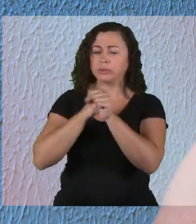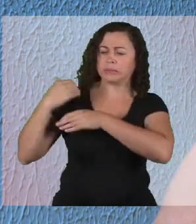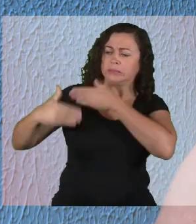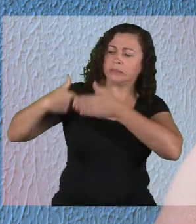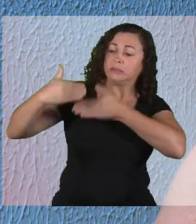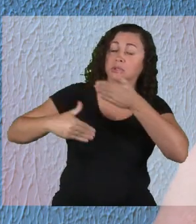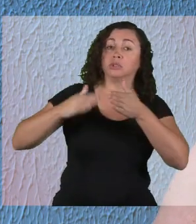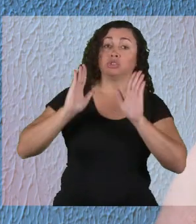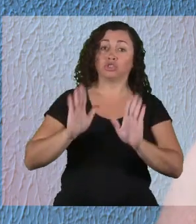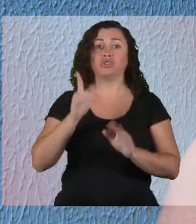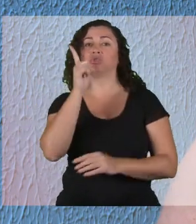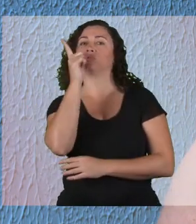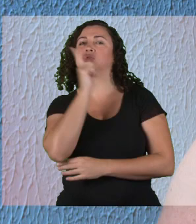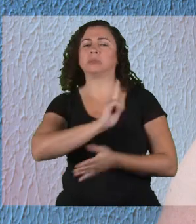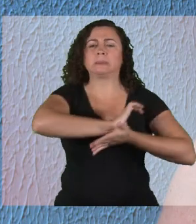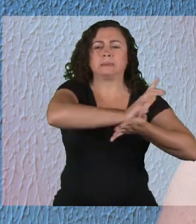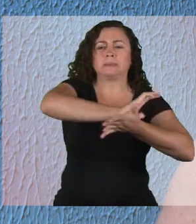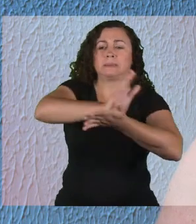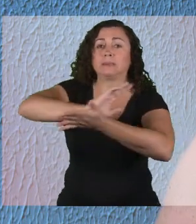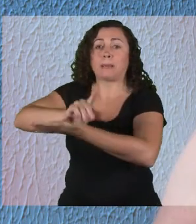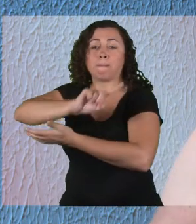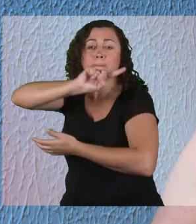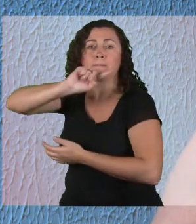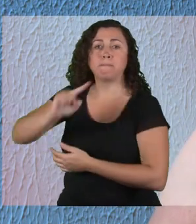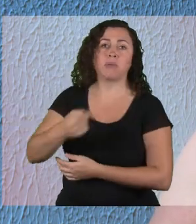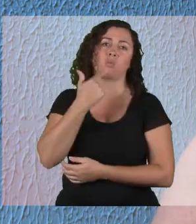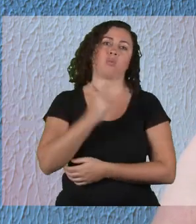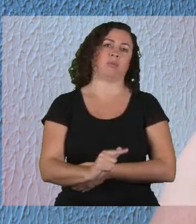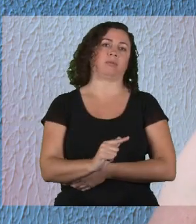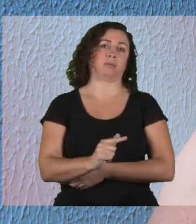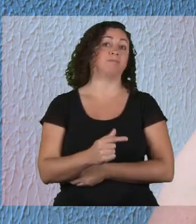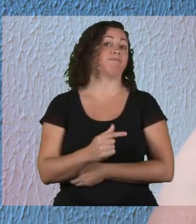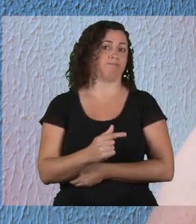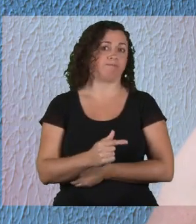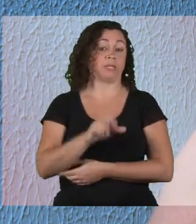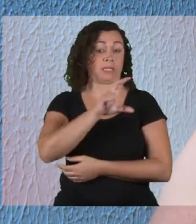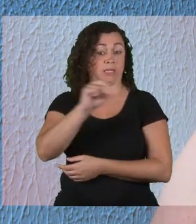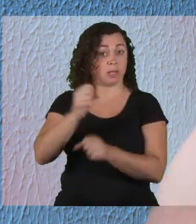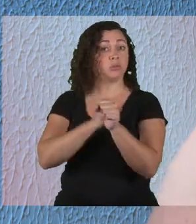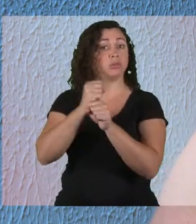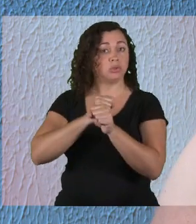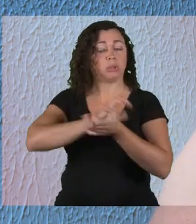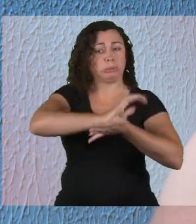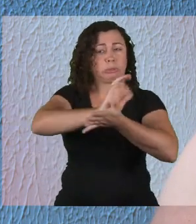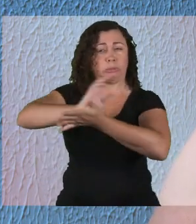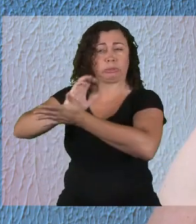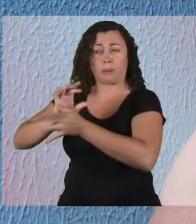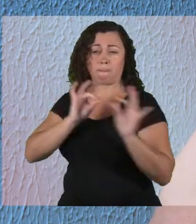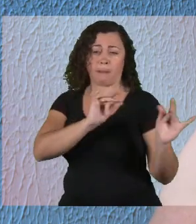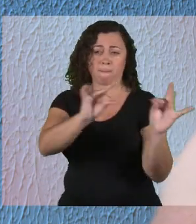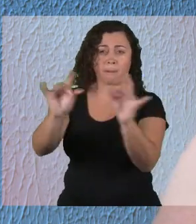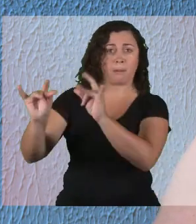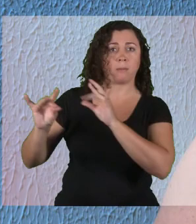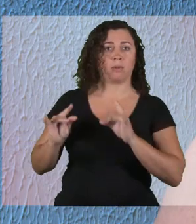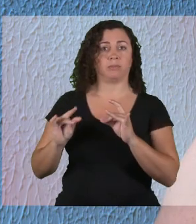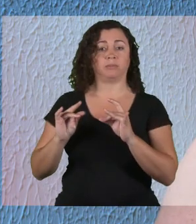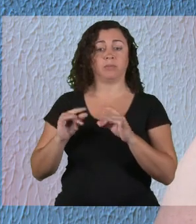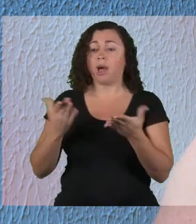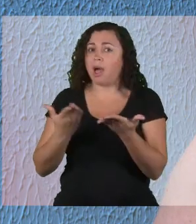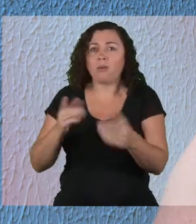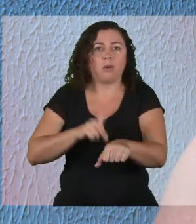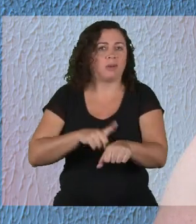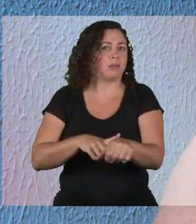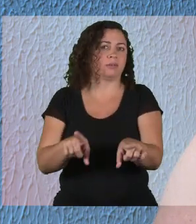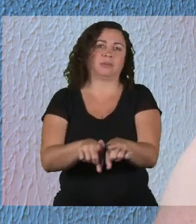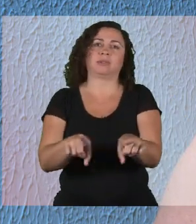conseguimos matar mais de mil línguas em 500 anos. Nesse momento, algumas